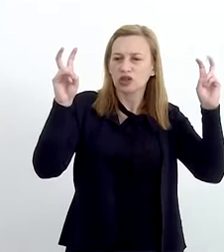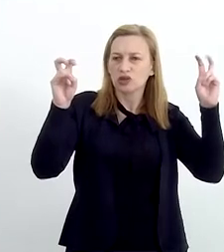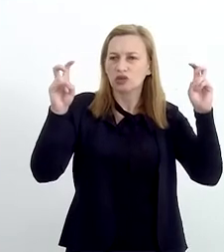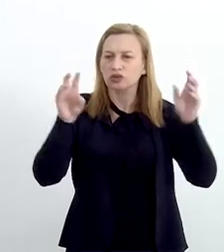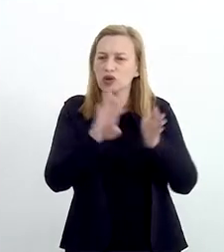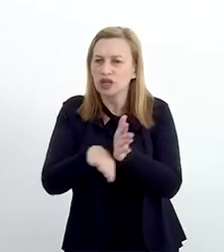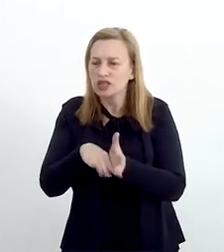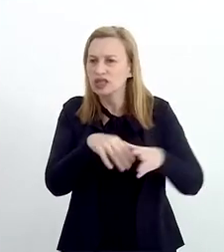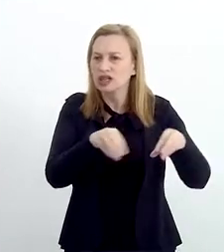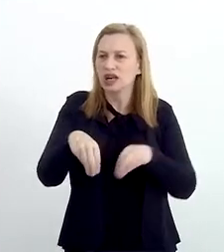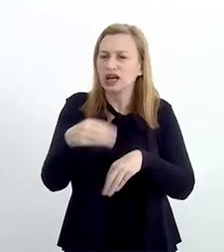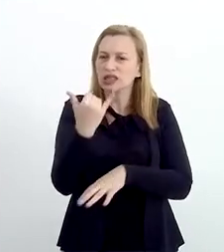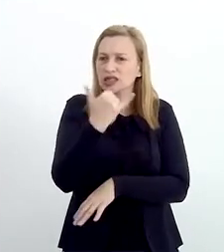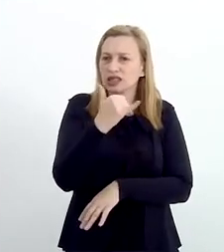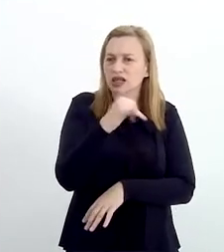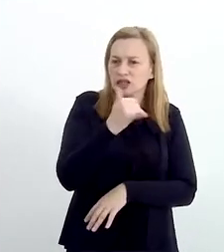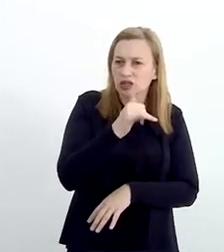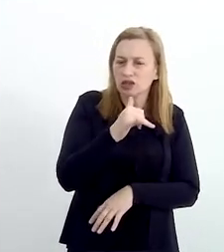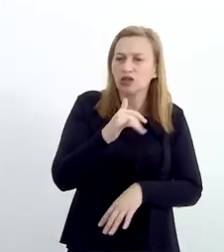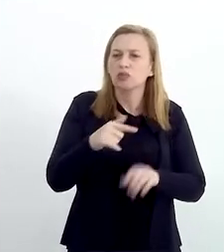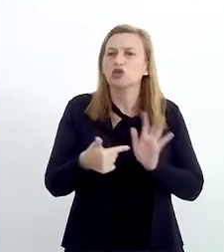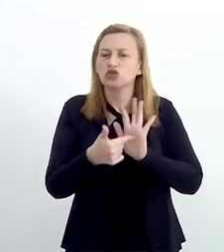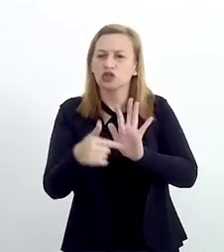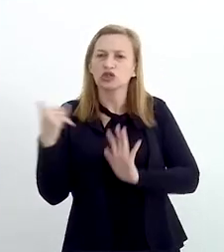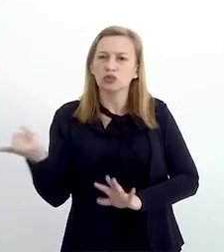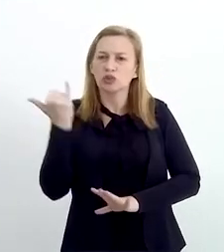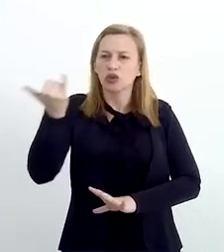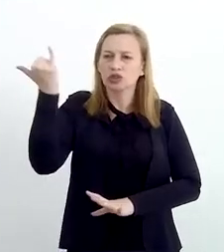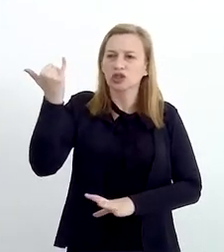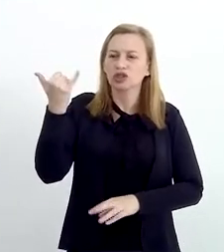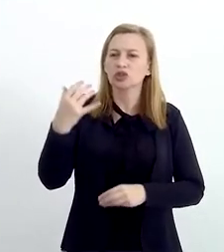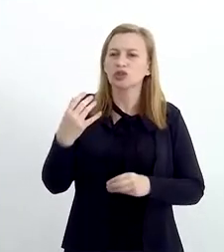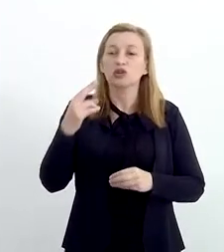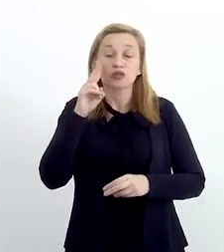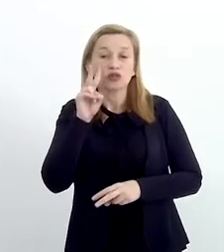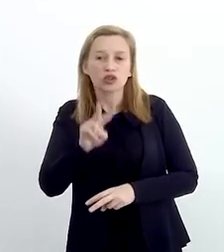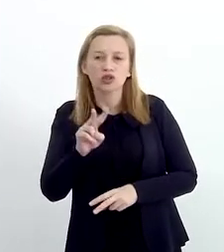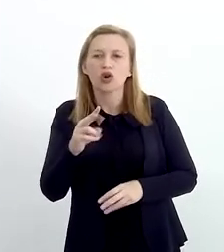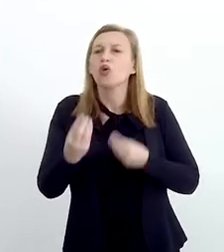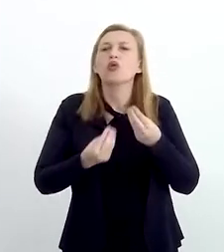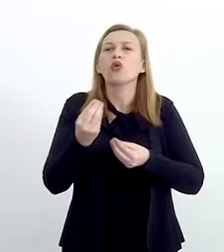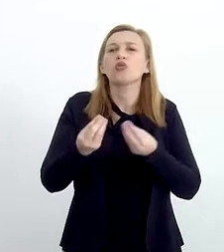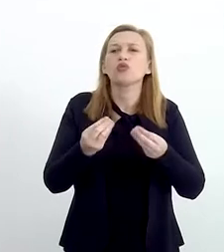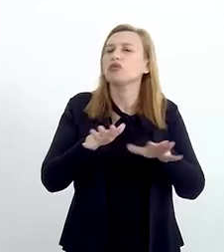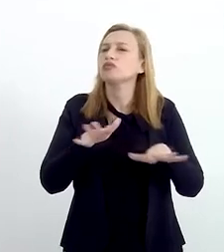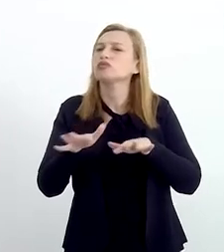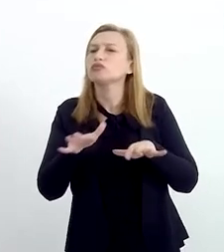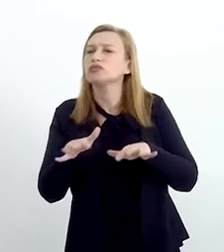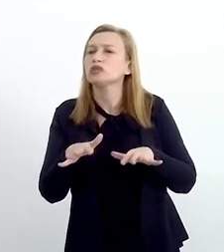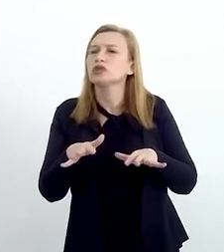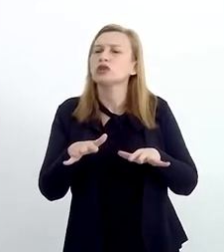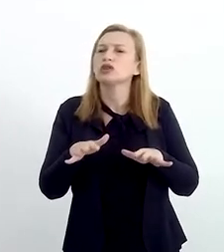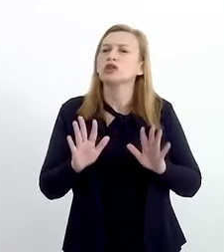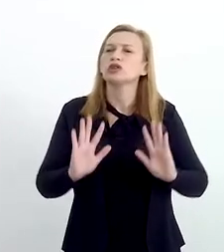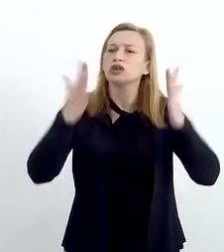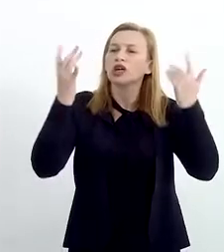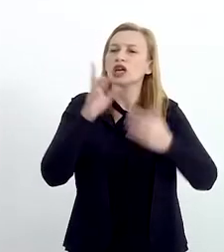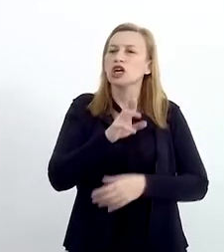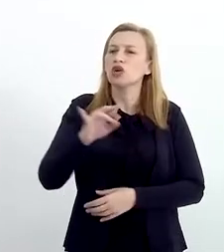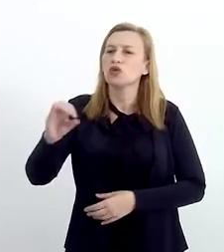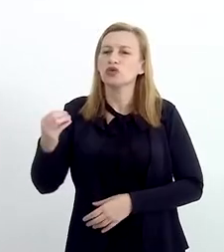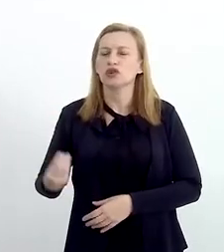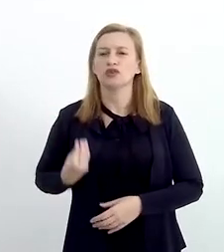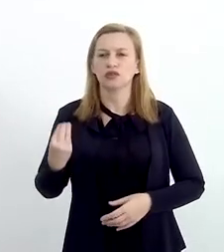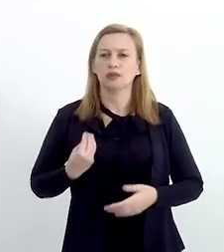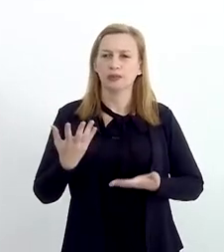da reciclagem de eletrônicos e mostrando os pontos importantes que precisam ser vistos. Como é que foi essa mobilização no evento